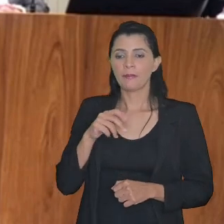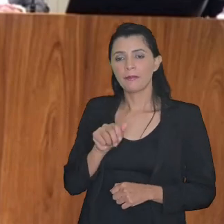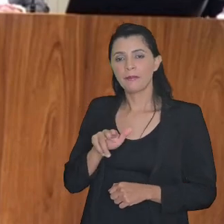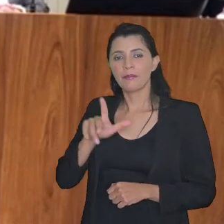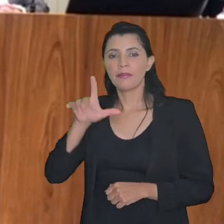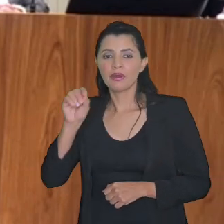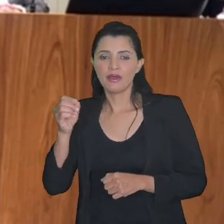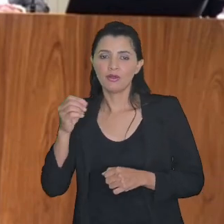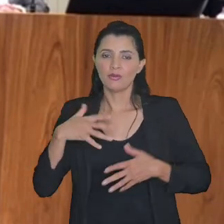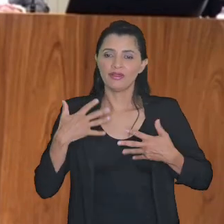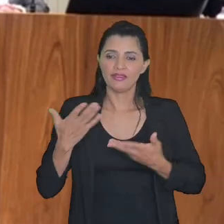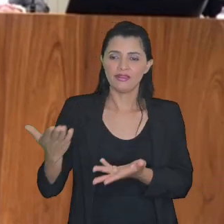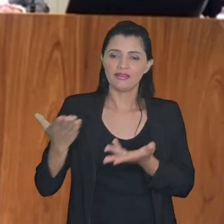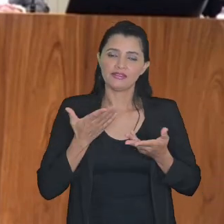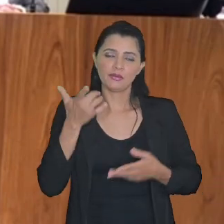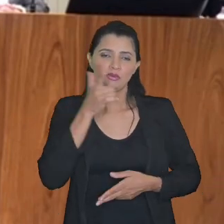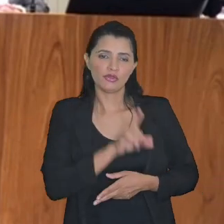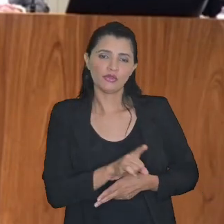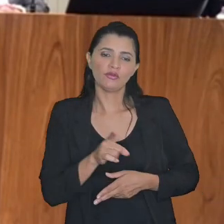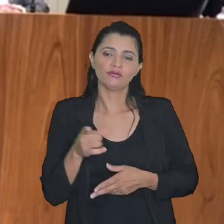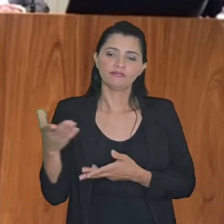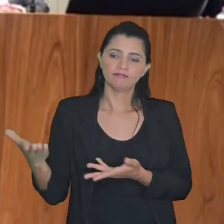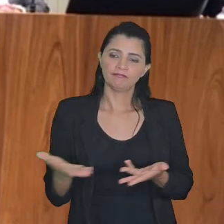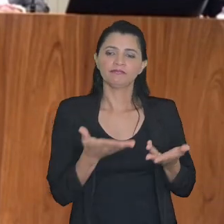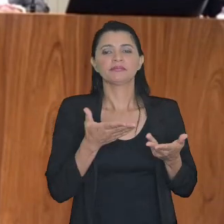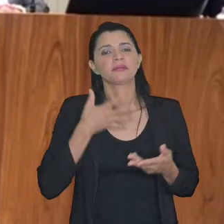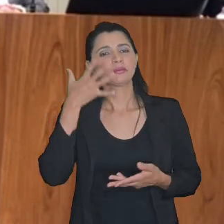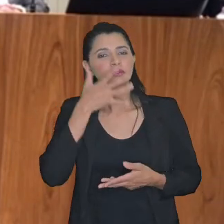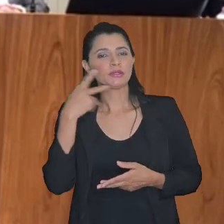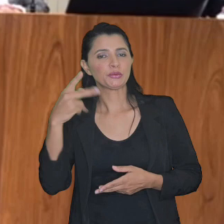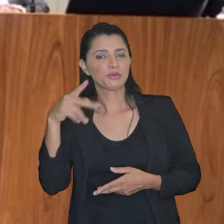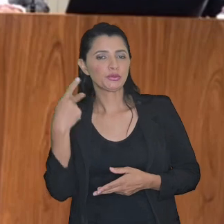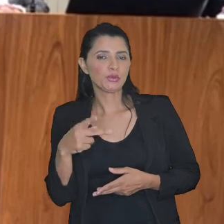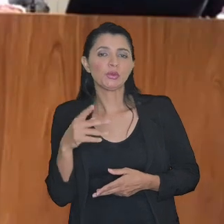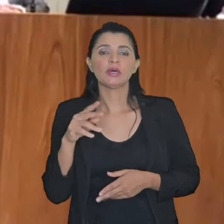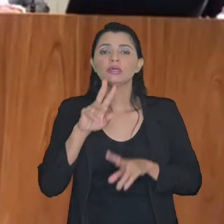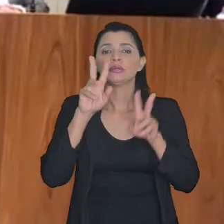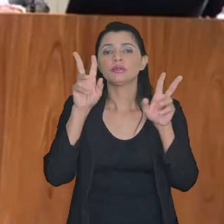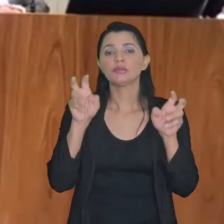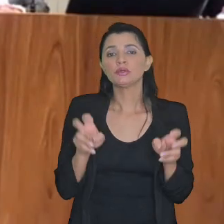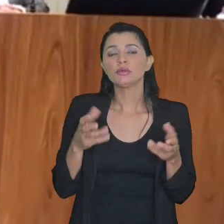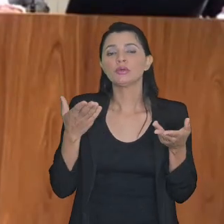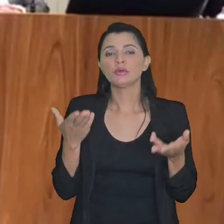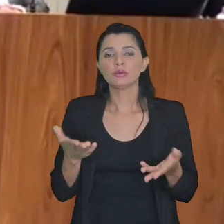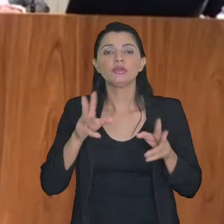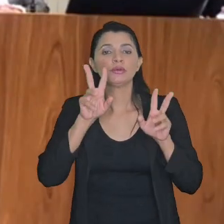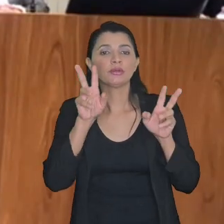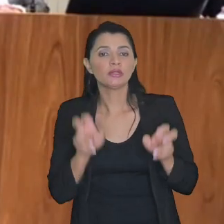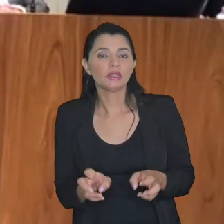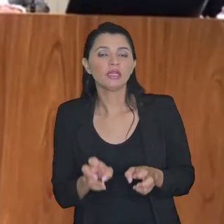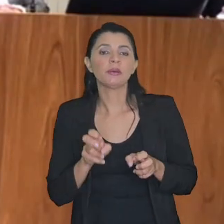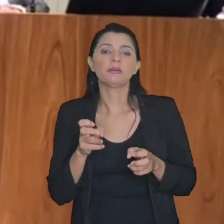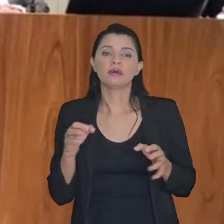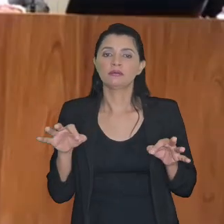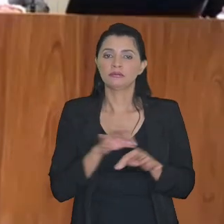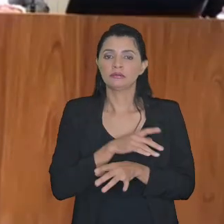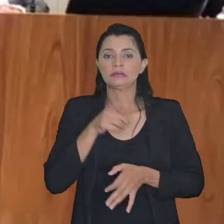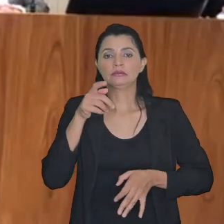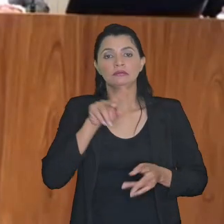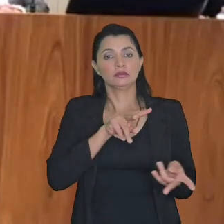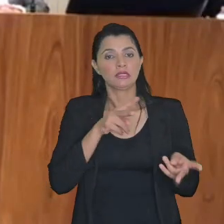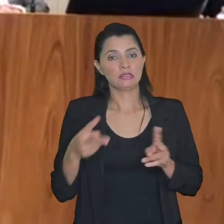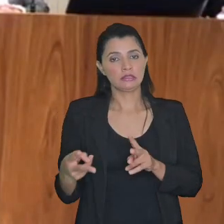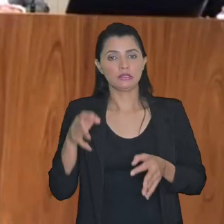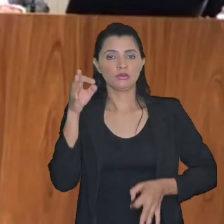alegria a EMAG o recebe novamente e uma palavra para sua exposição sobre o tema controle judicial da